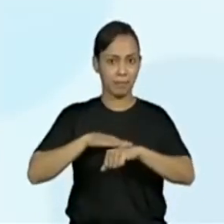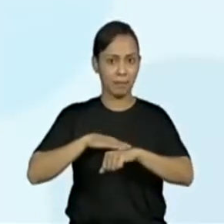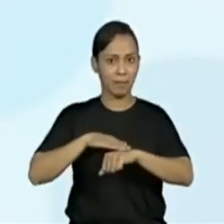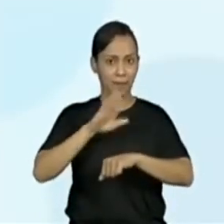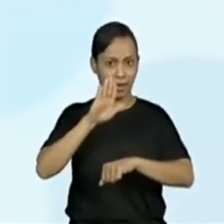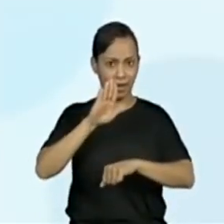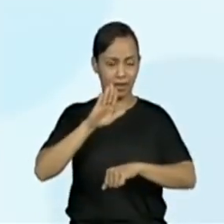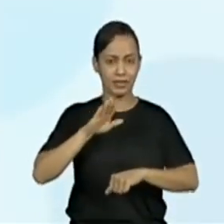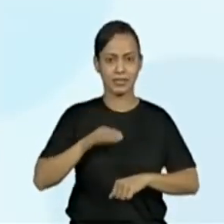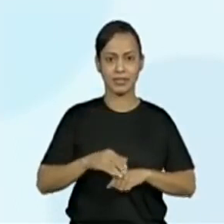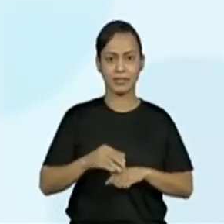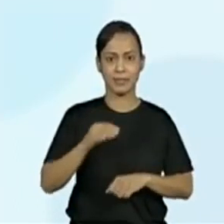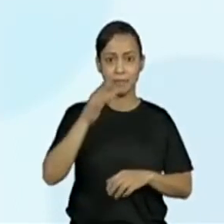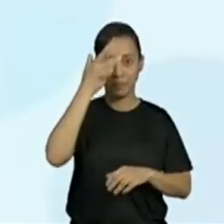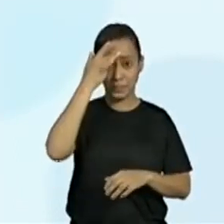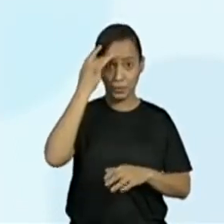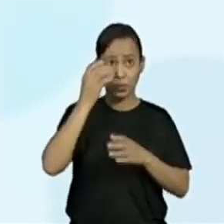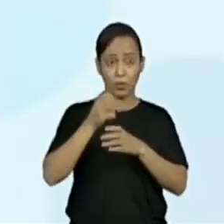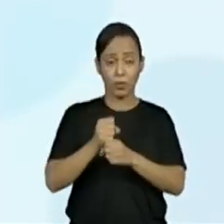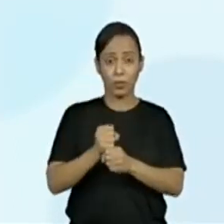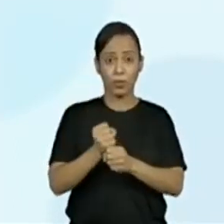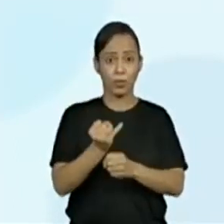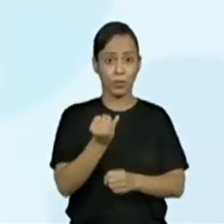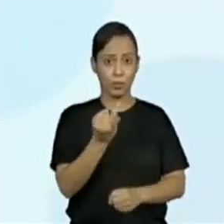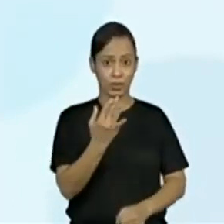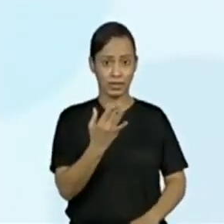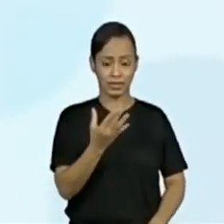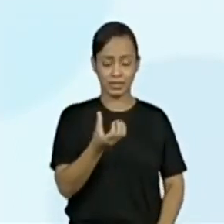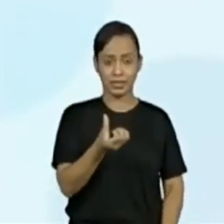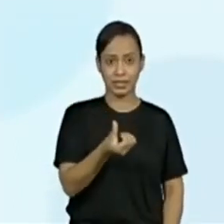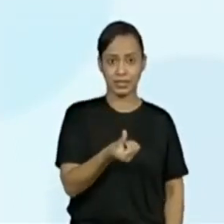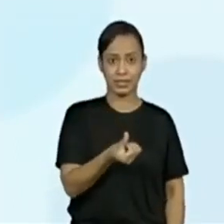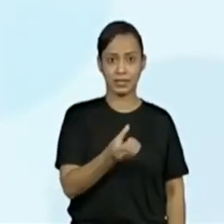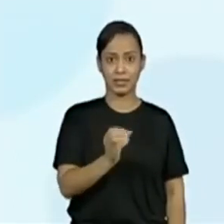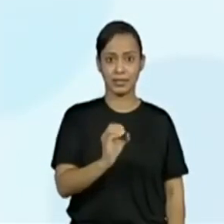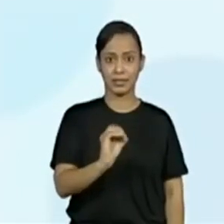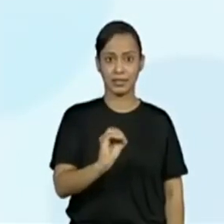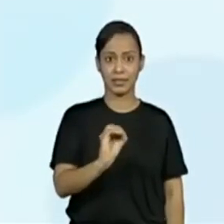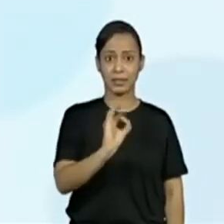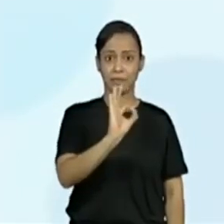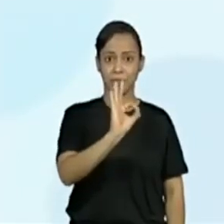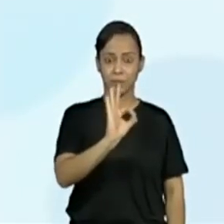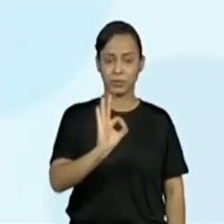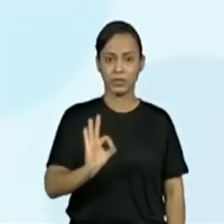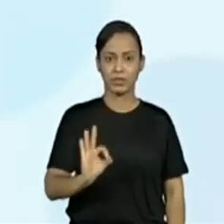60% De crianças